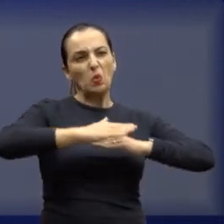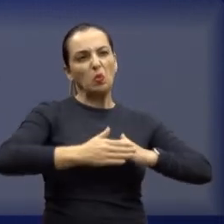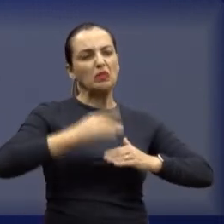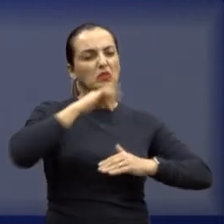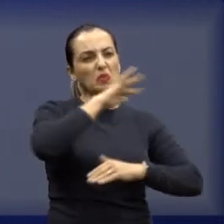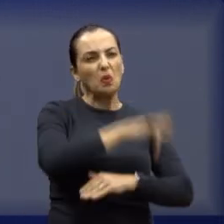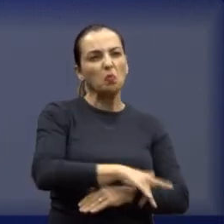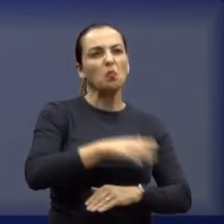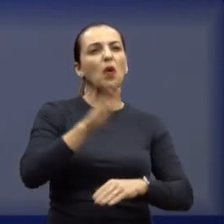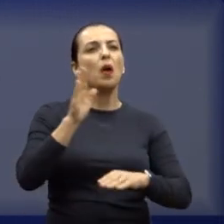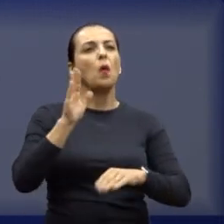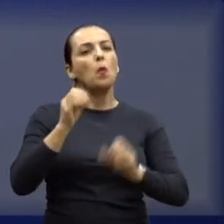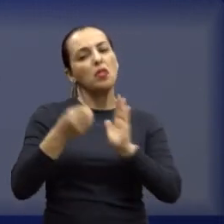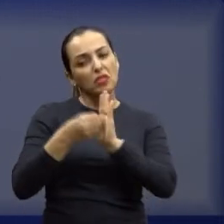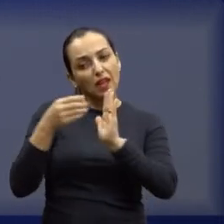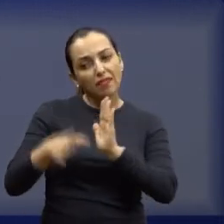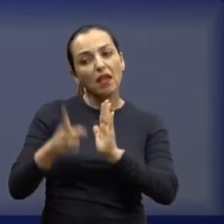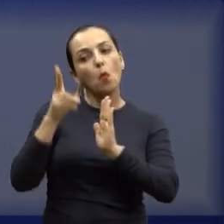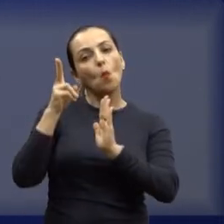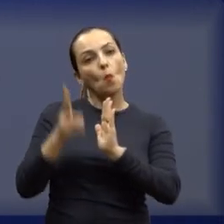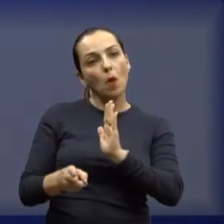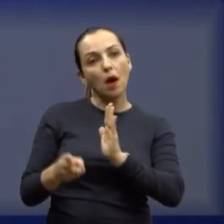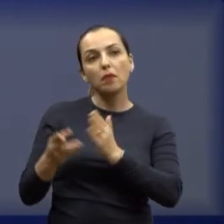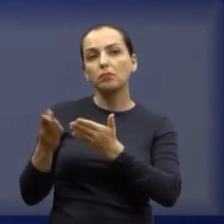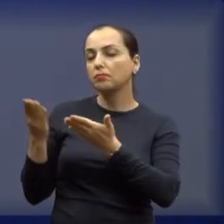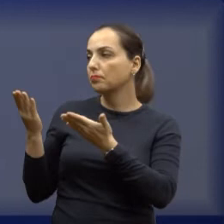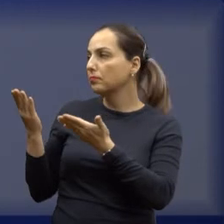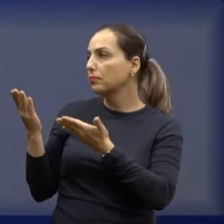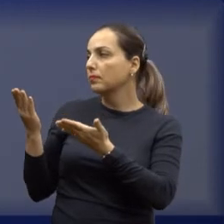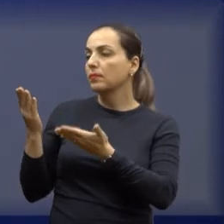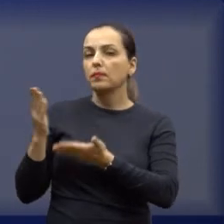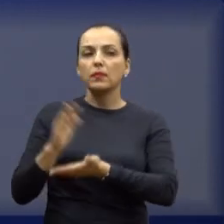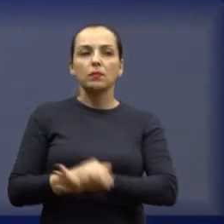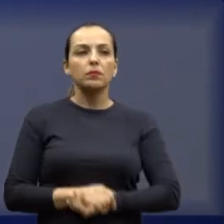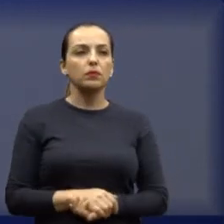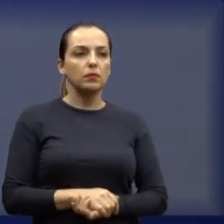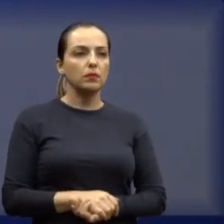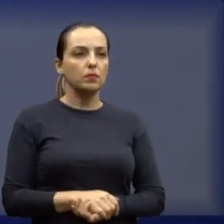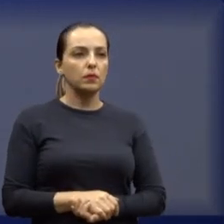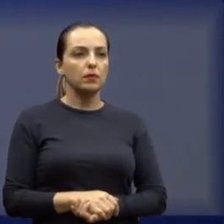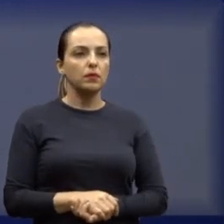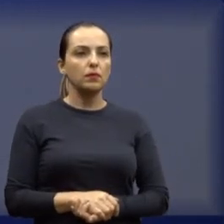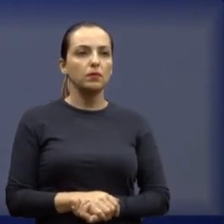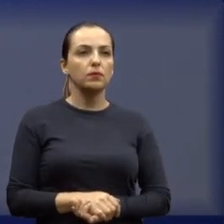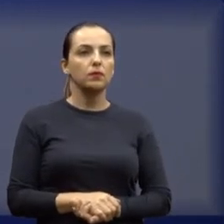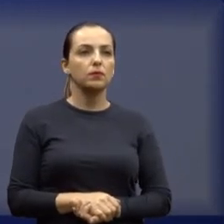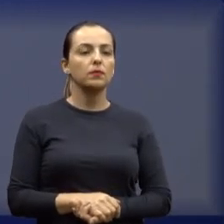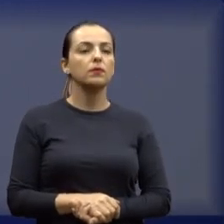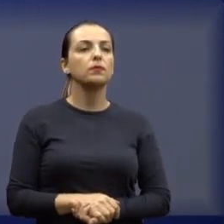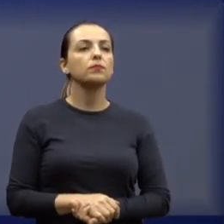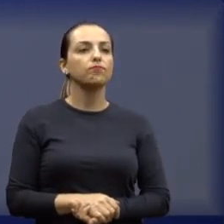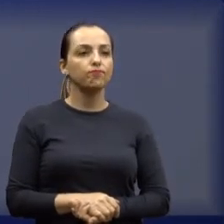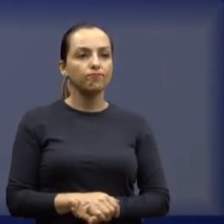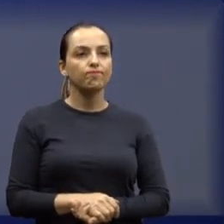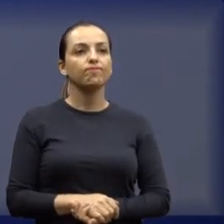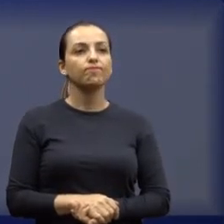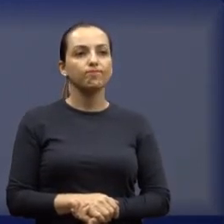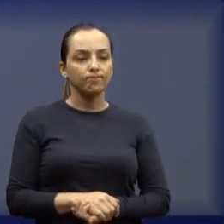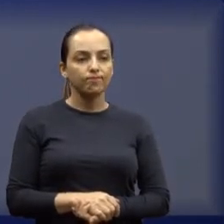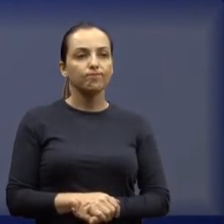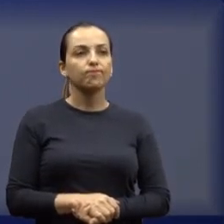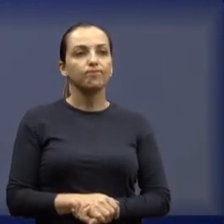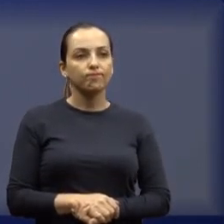mesma indicação. Guilherme Bianco. Próximo. Gerson da Farmácia, de novo. 5 de 1 de